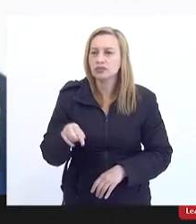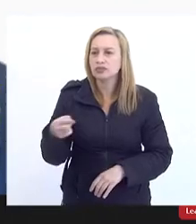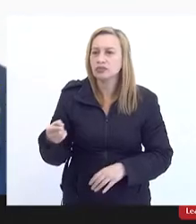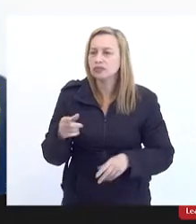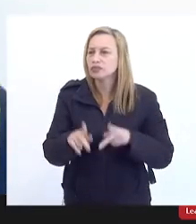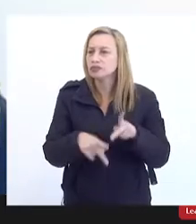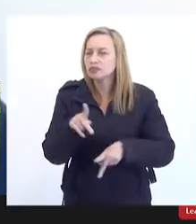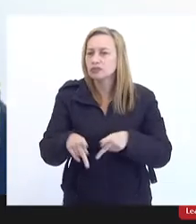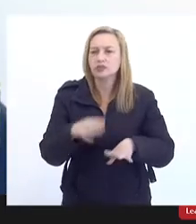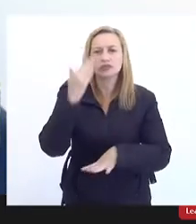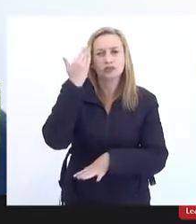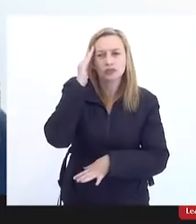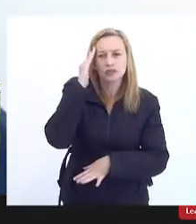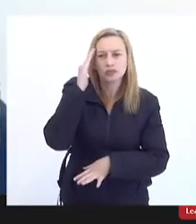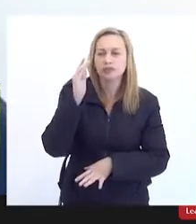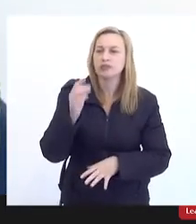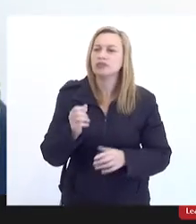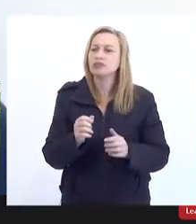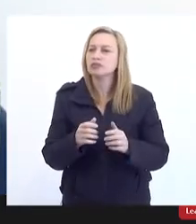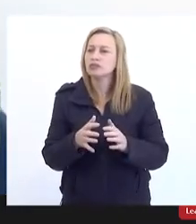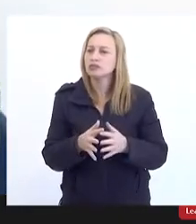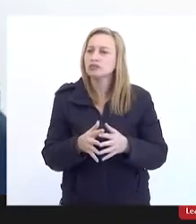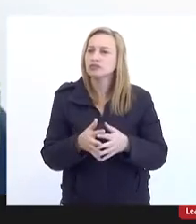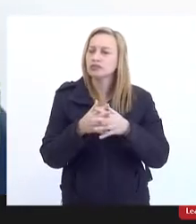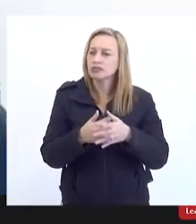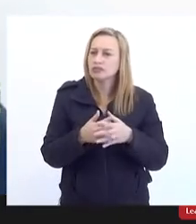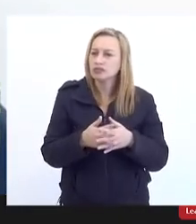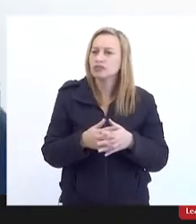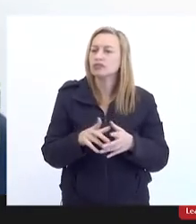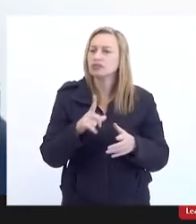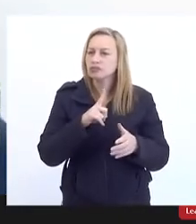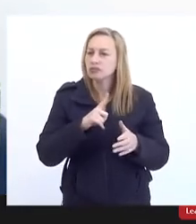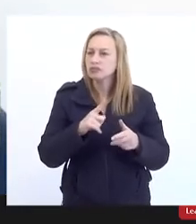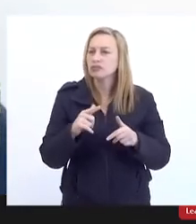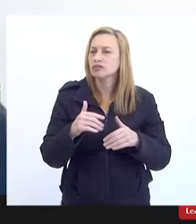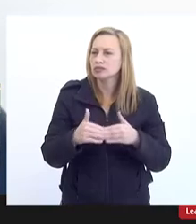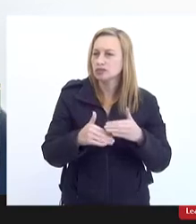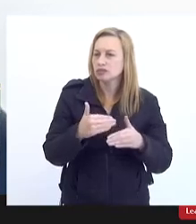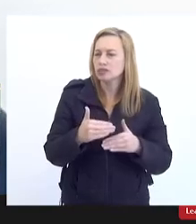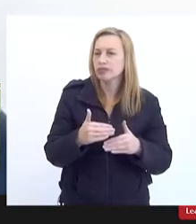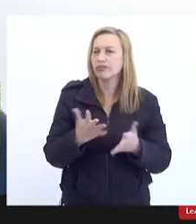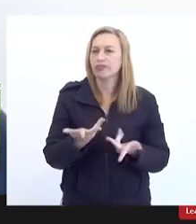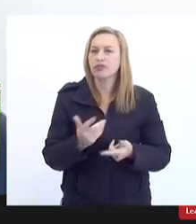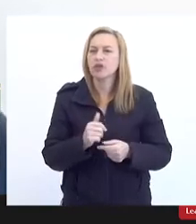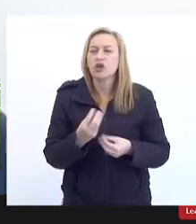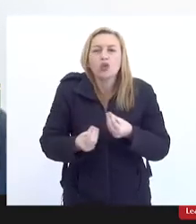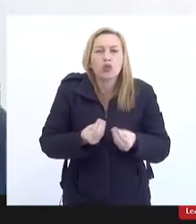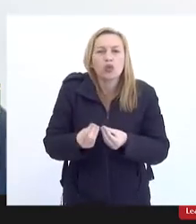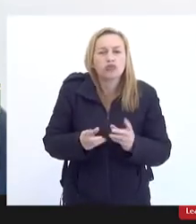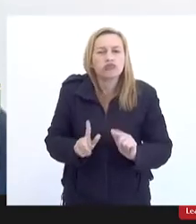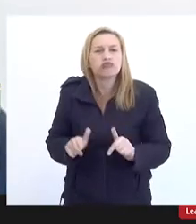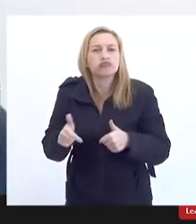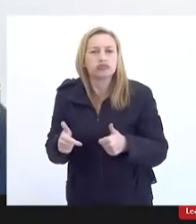entendimento da complexidade que é o processo e da forma aligerada que